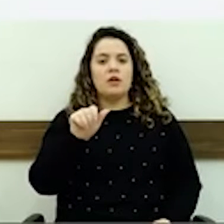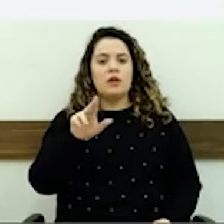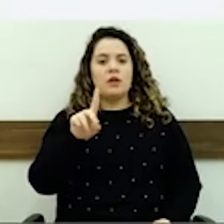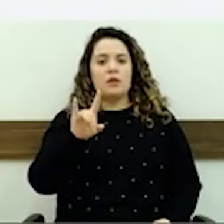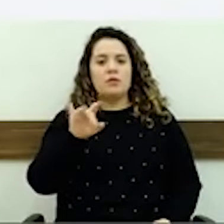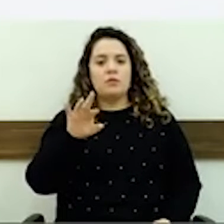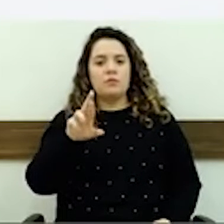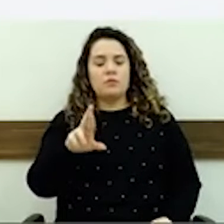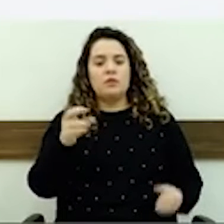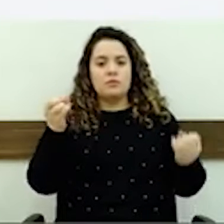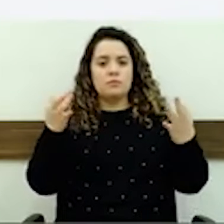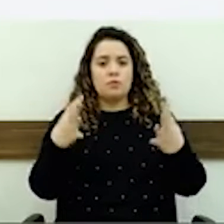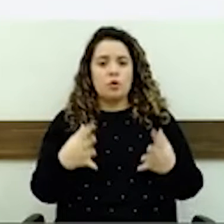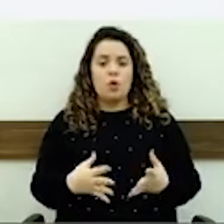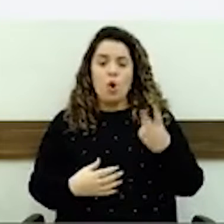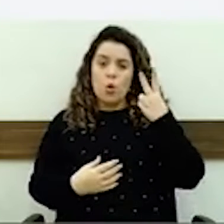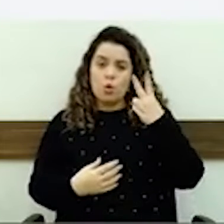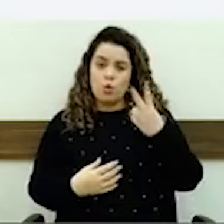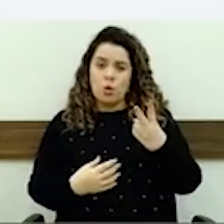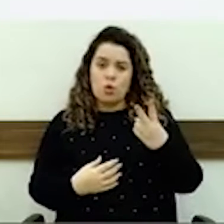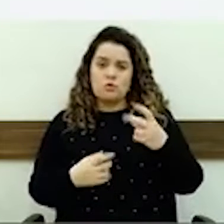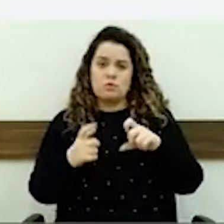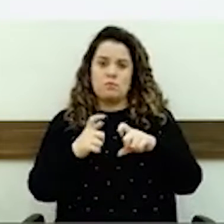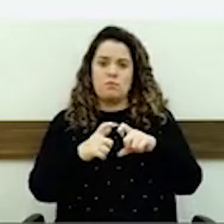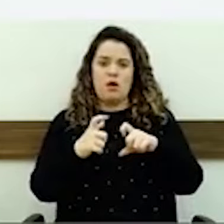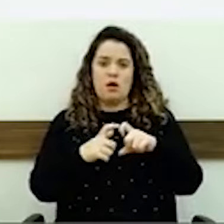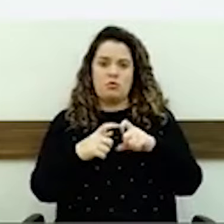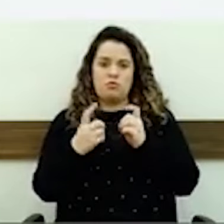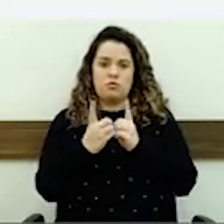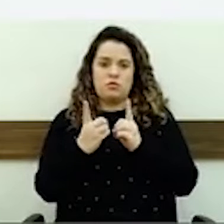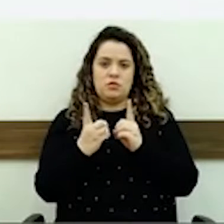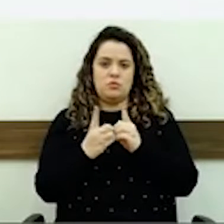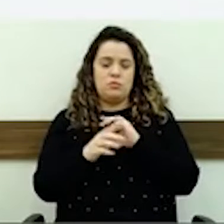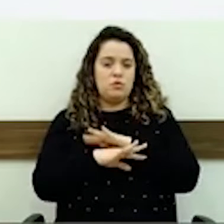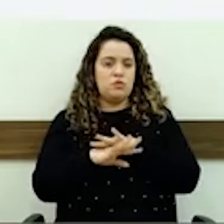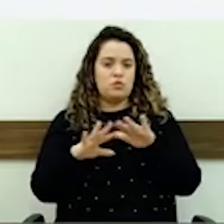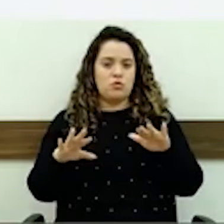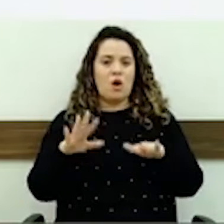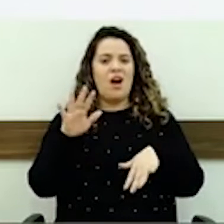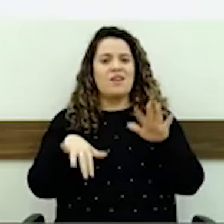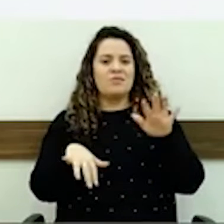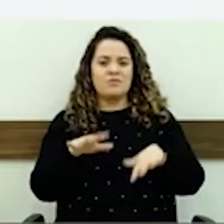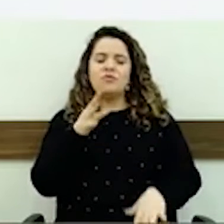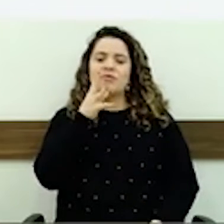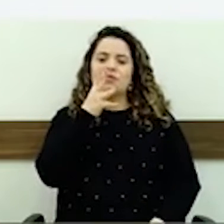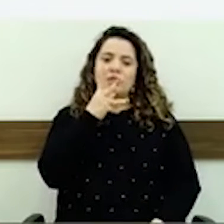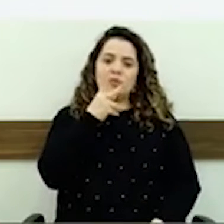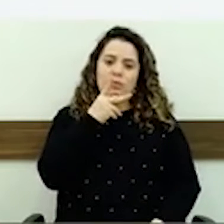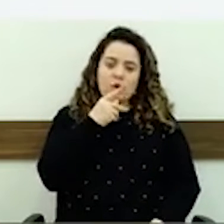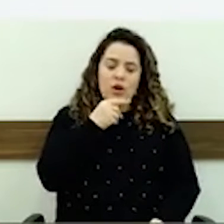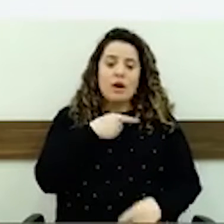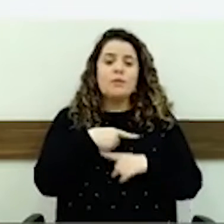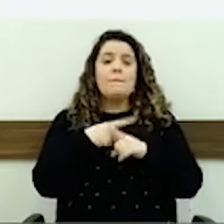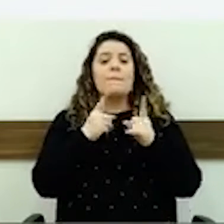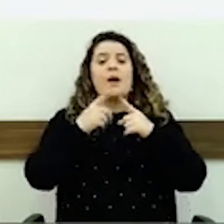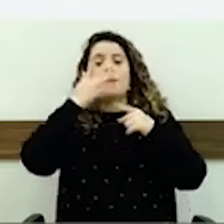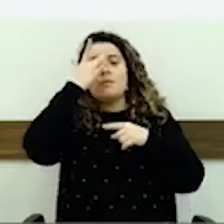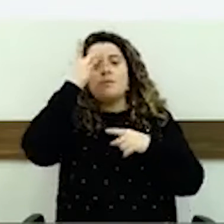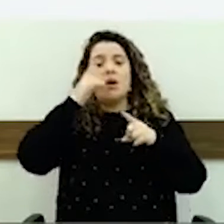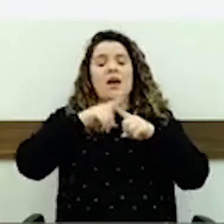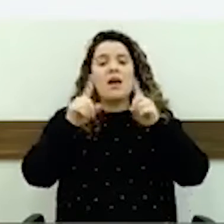médicos que atendem lá, então às vezes fica demorado mesmo, mas o que o povo reclama muito é do